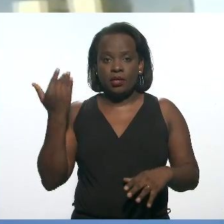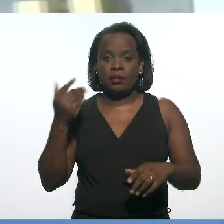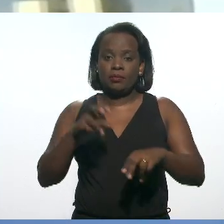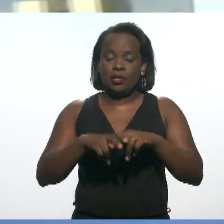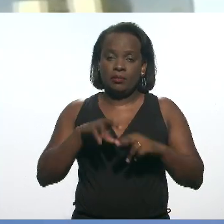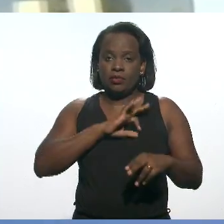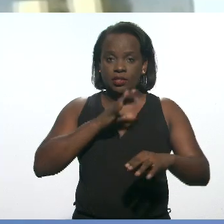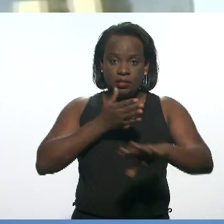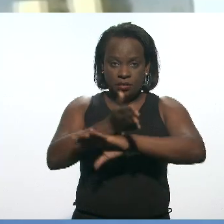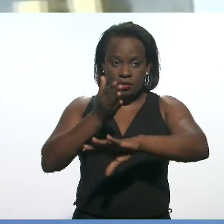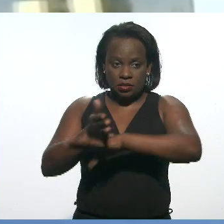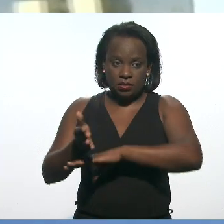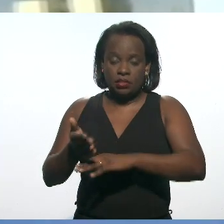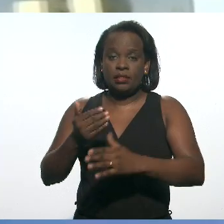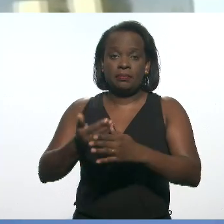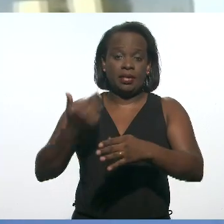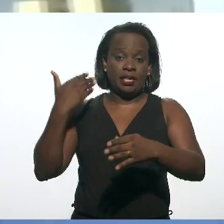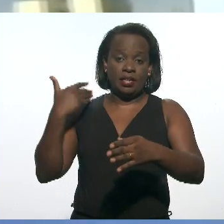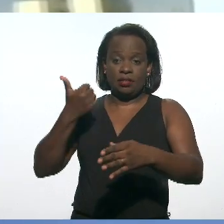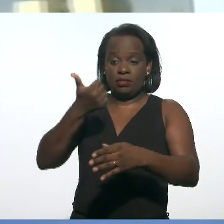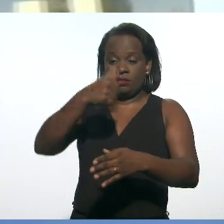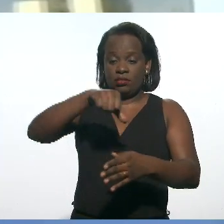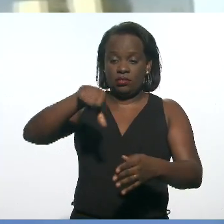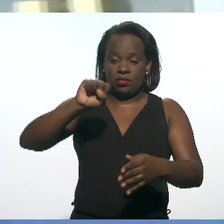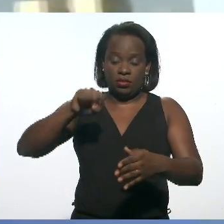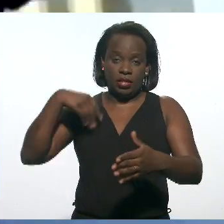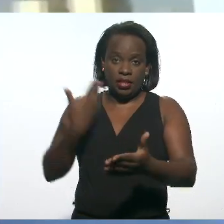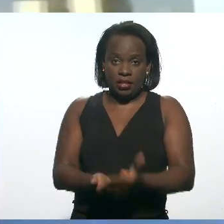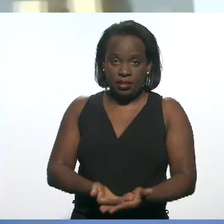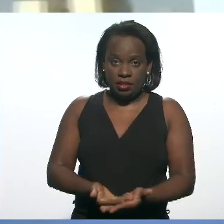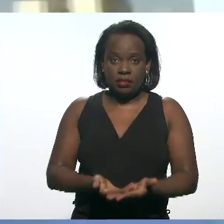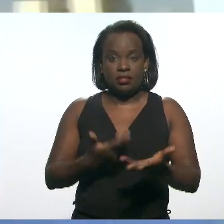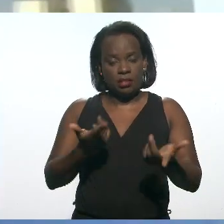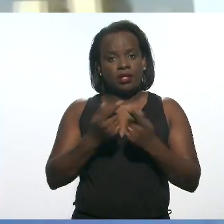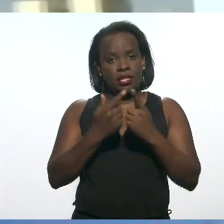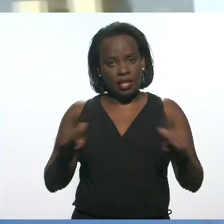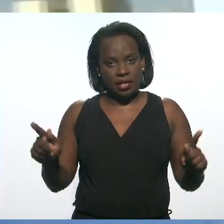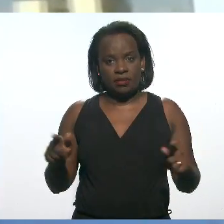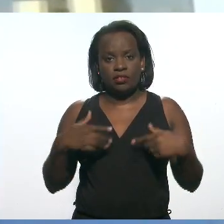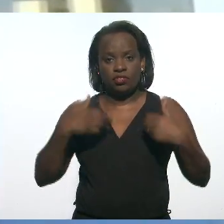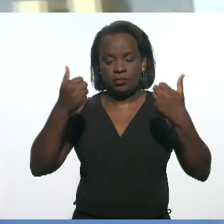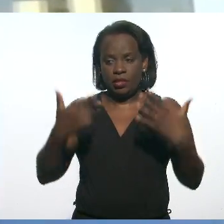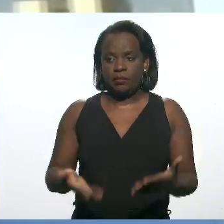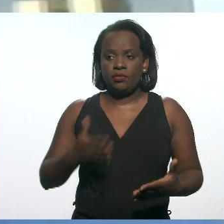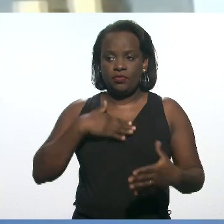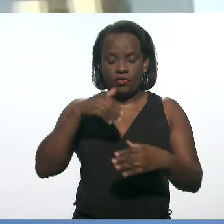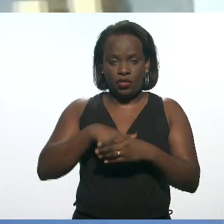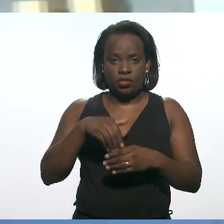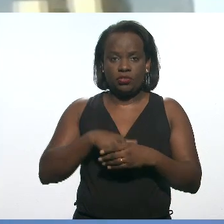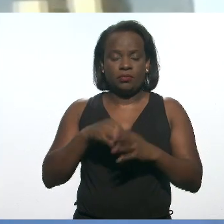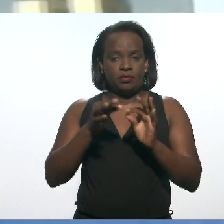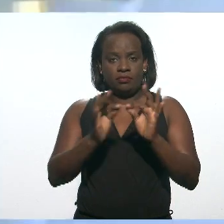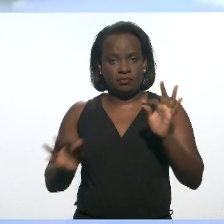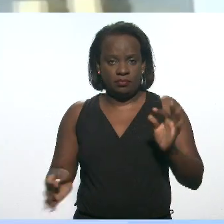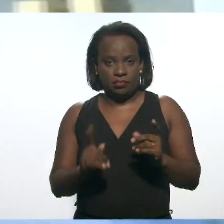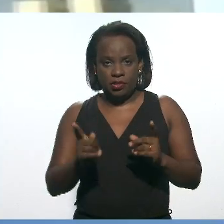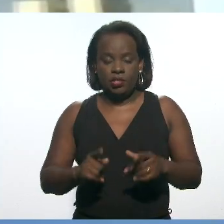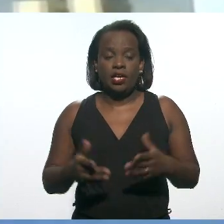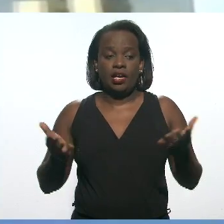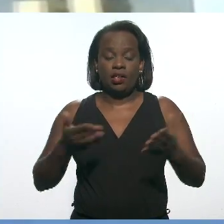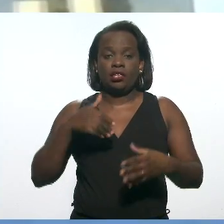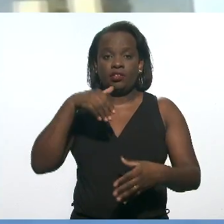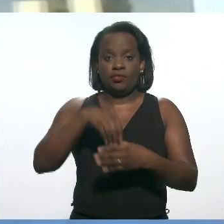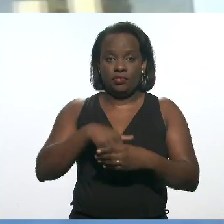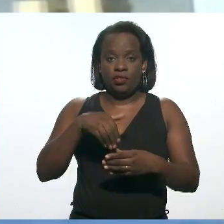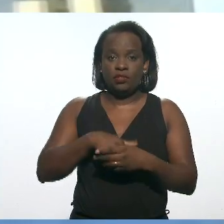intervenção policial desde 1998. É uma matéria gravíssima. Eu vou fazer a declaração de voto, não vou me alongar aqui. Neste momento, eu